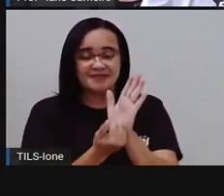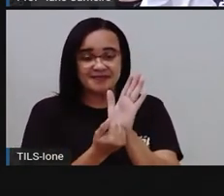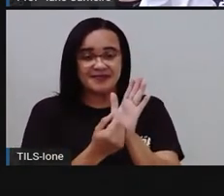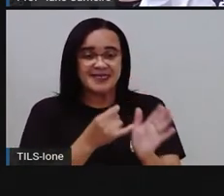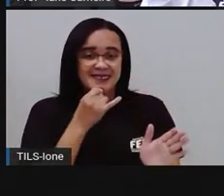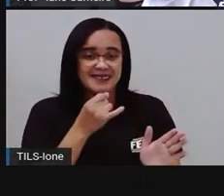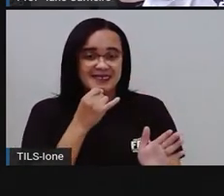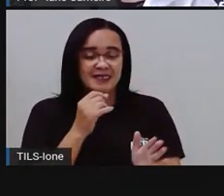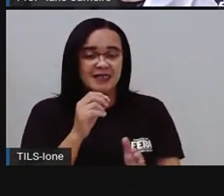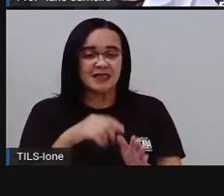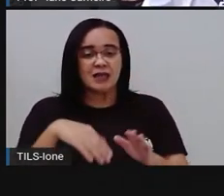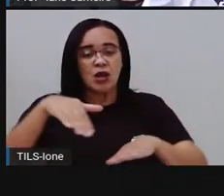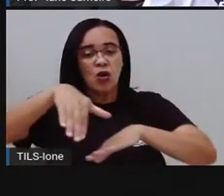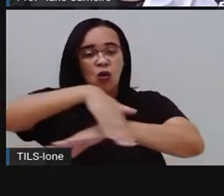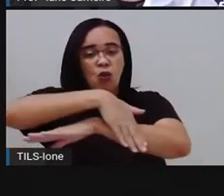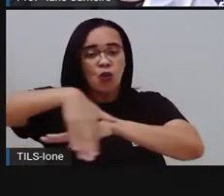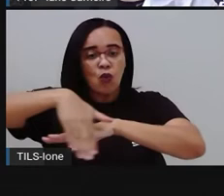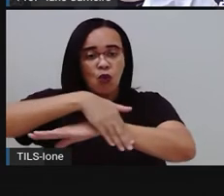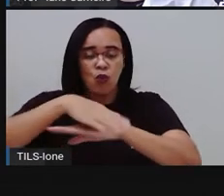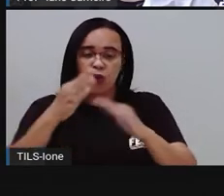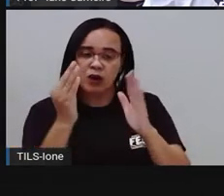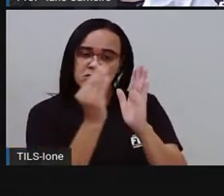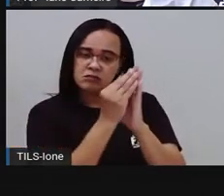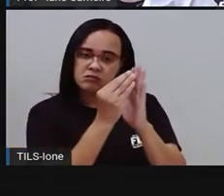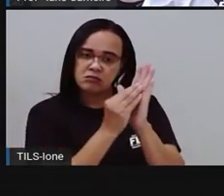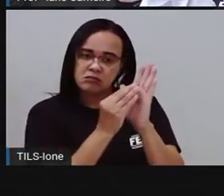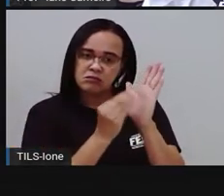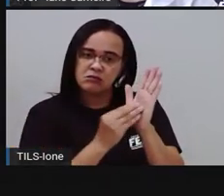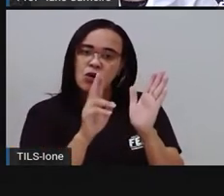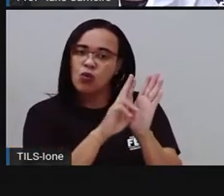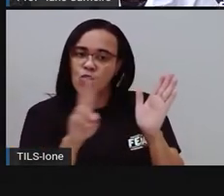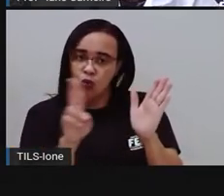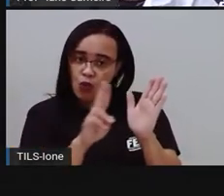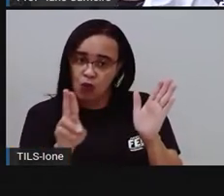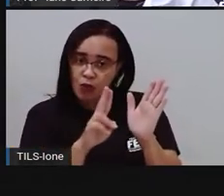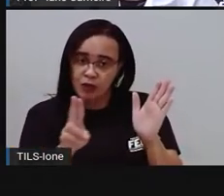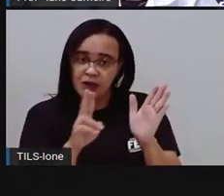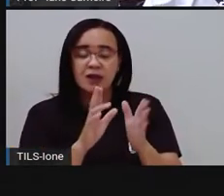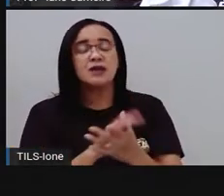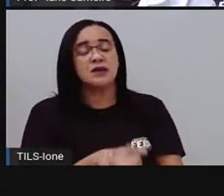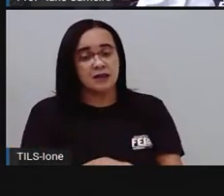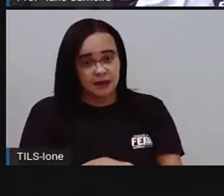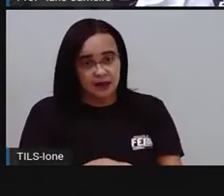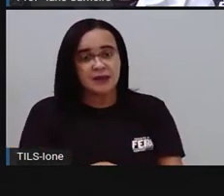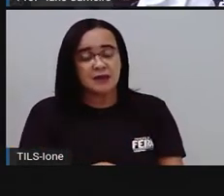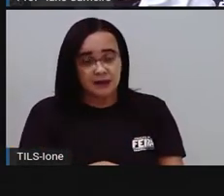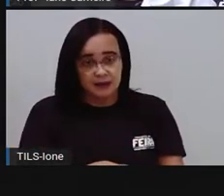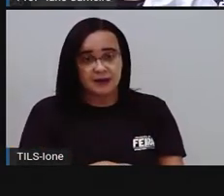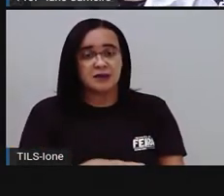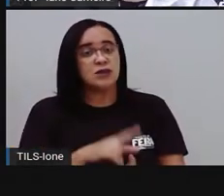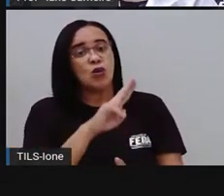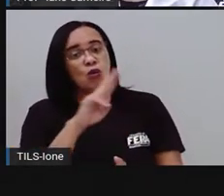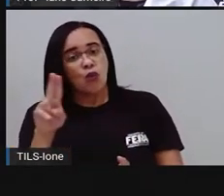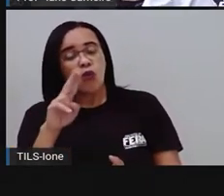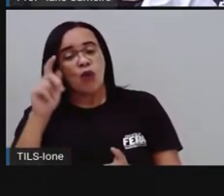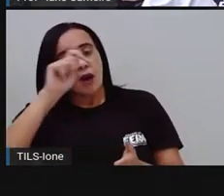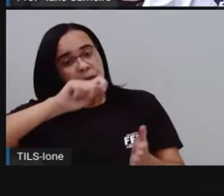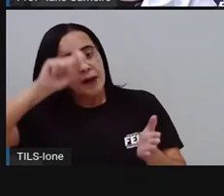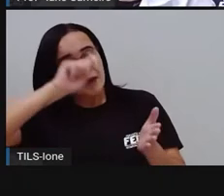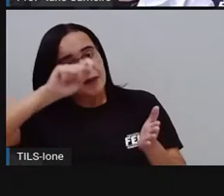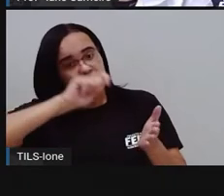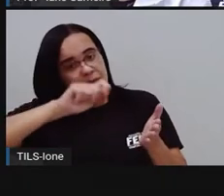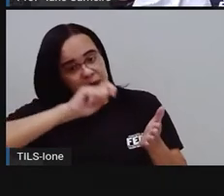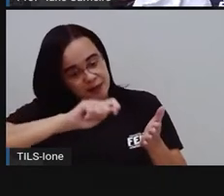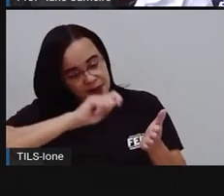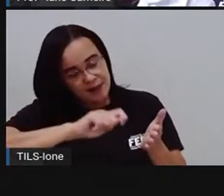nome, ó, rua. E aí, nesse espaço, você coloca seu nome. Minha rua é a rua Tupinambá, é a rua Cabo Frio, é a rua São